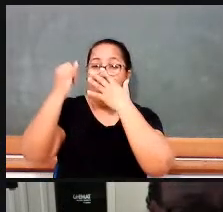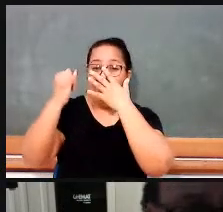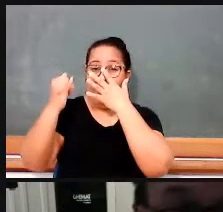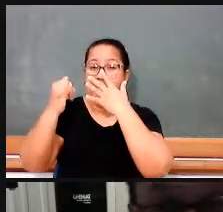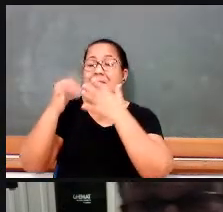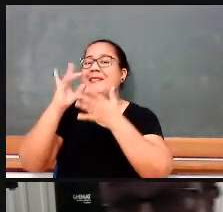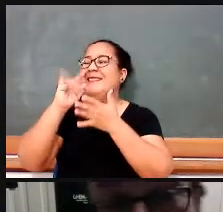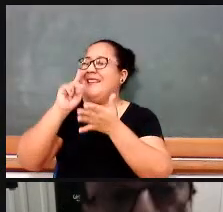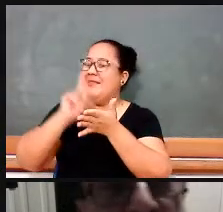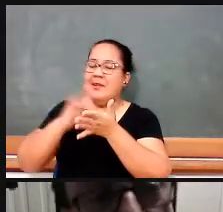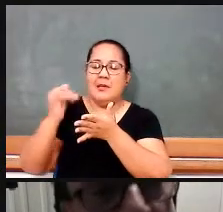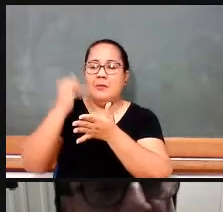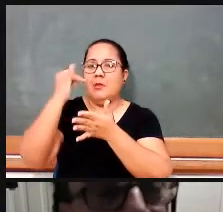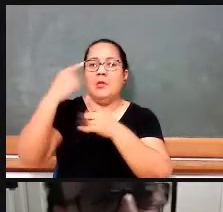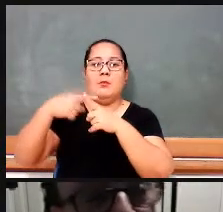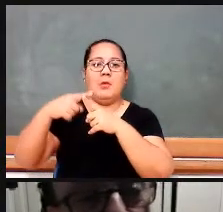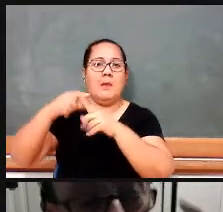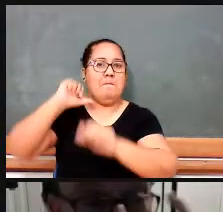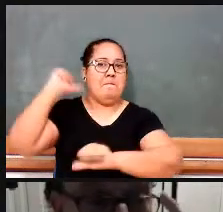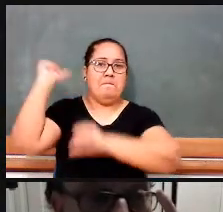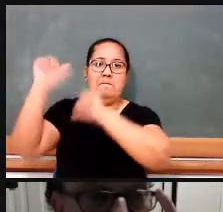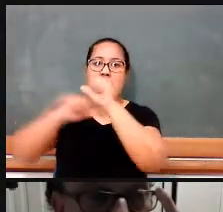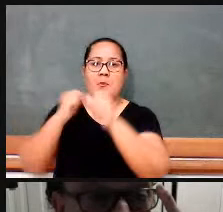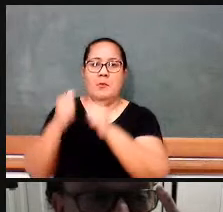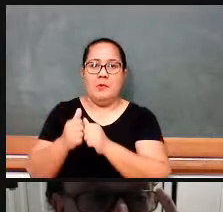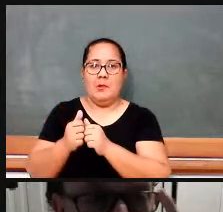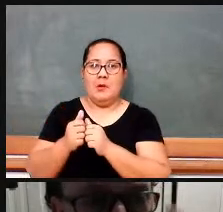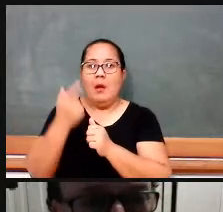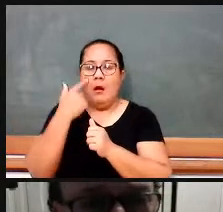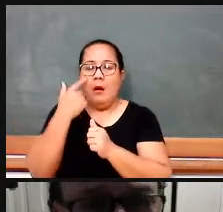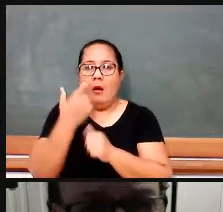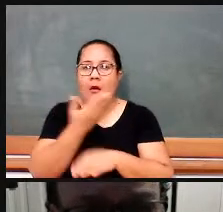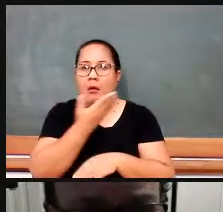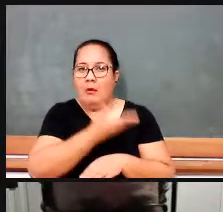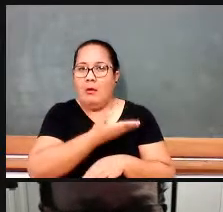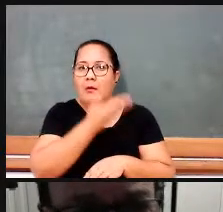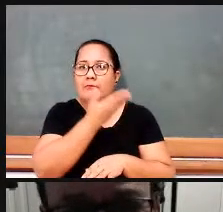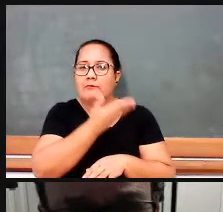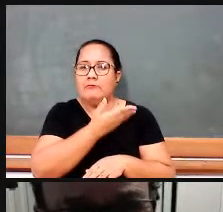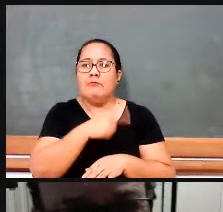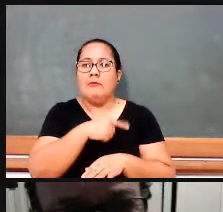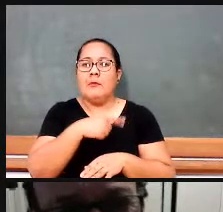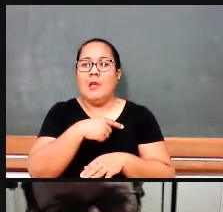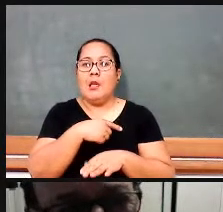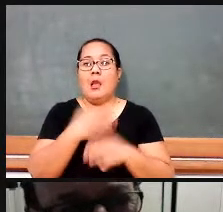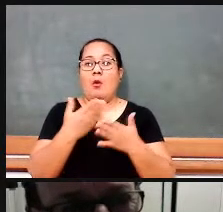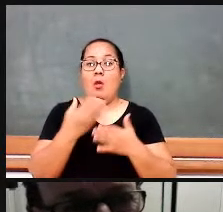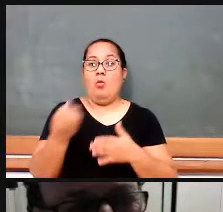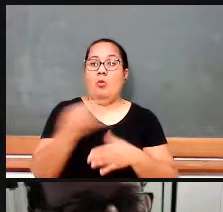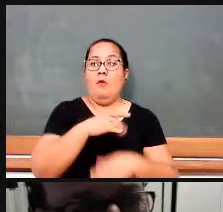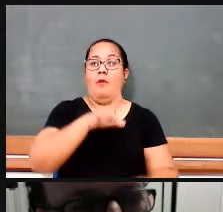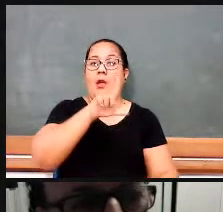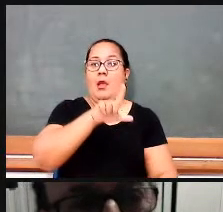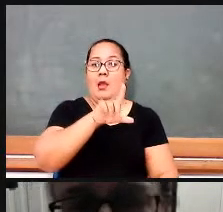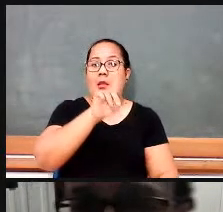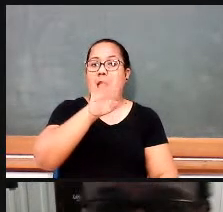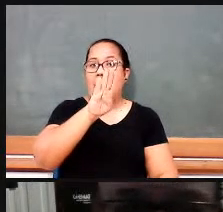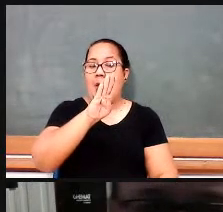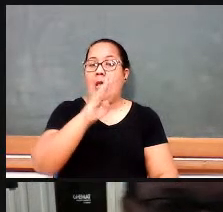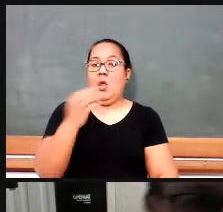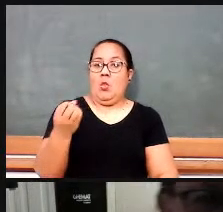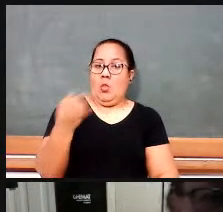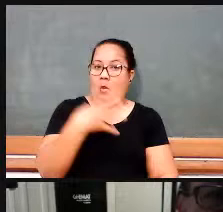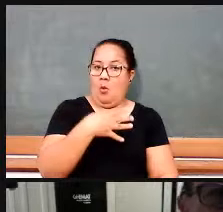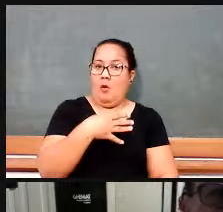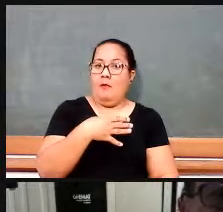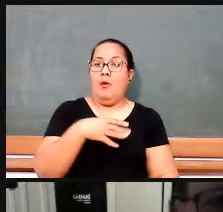Por quê? Pelo seguinte, veja, nós temos duas LDBs aqui que eu estou mencionando. Uma LDB,